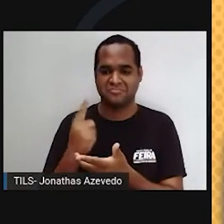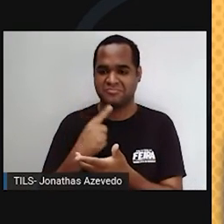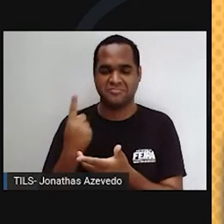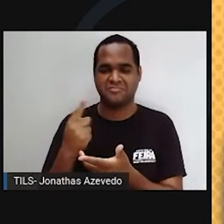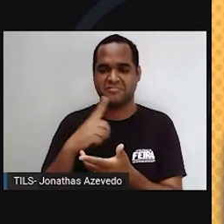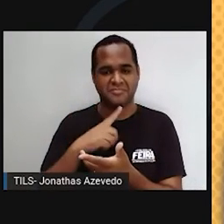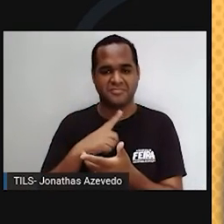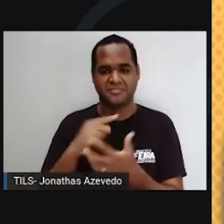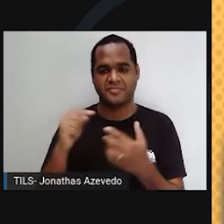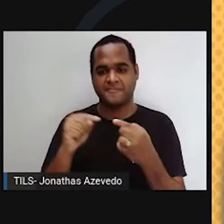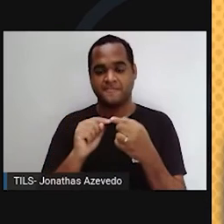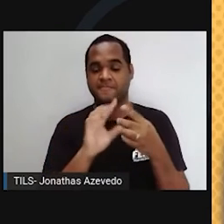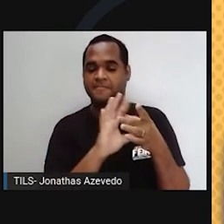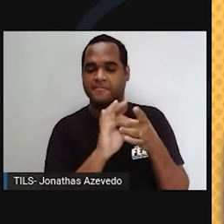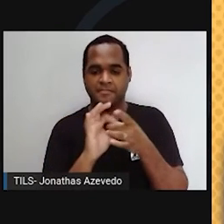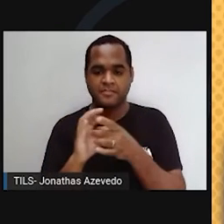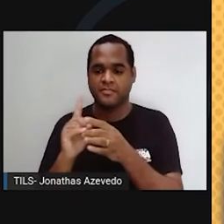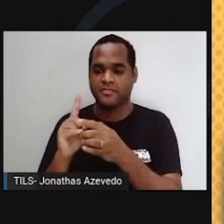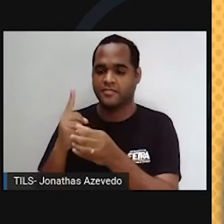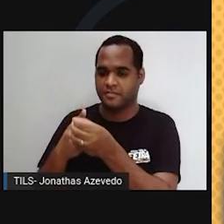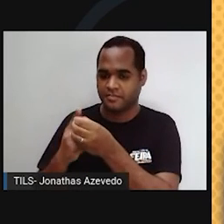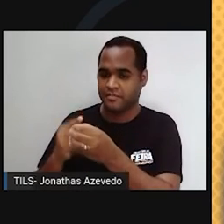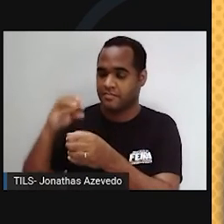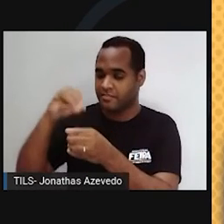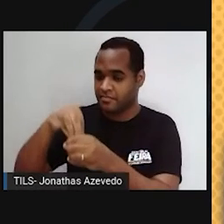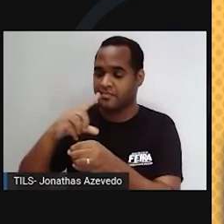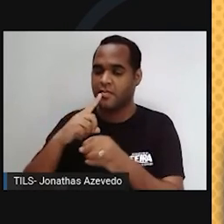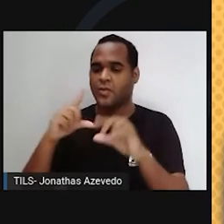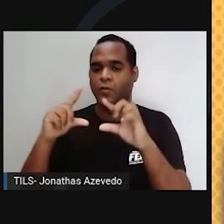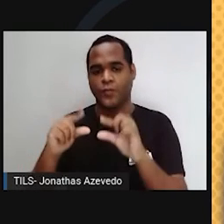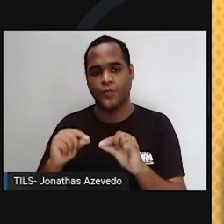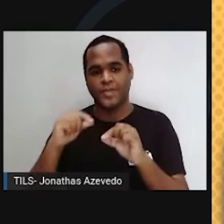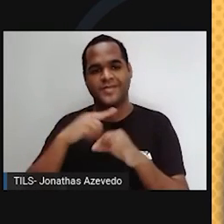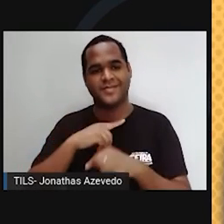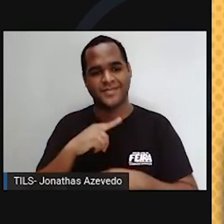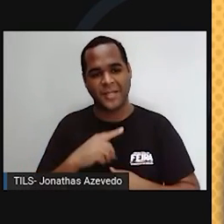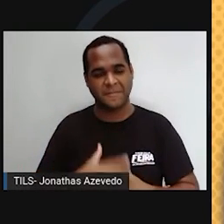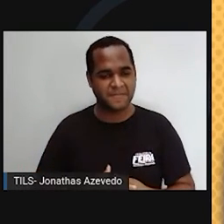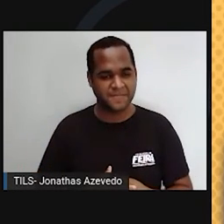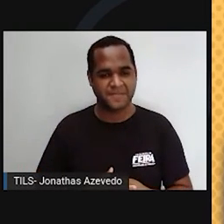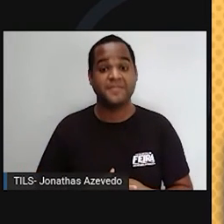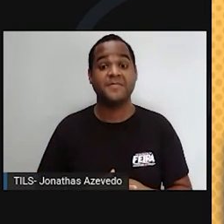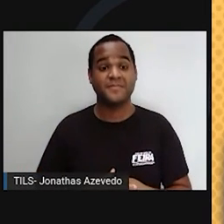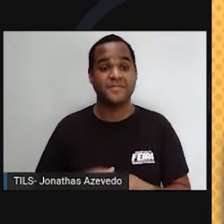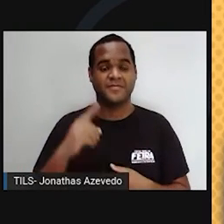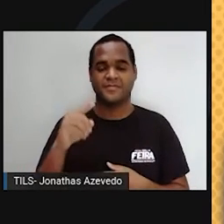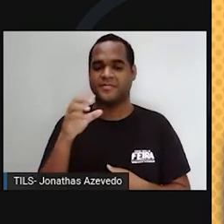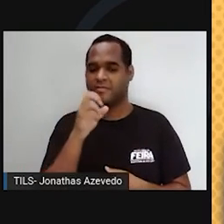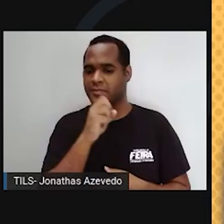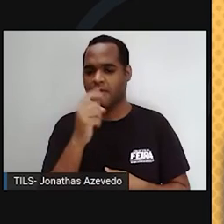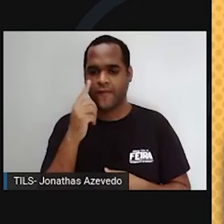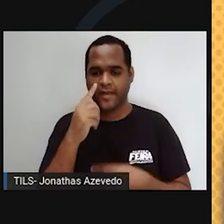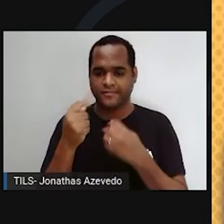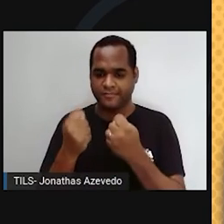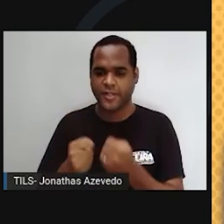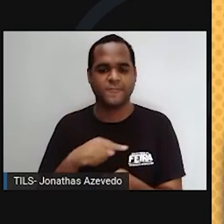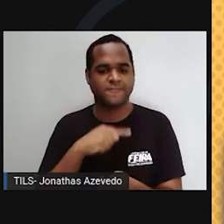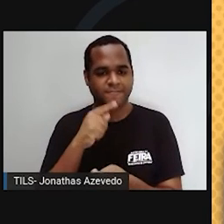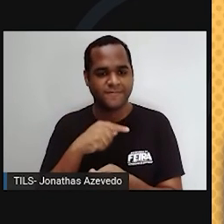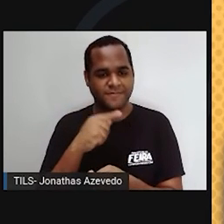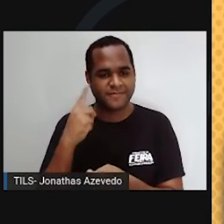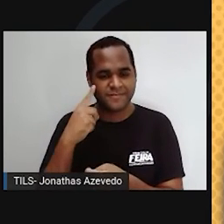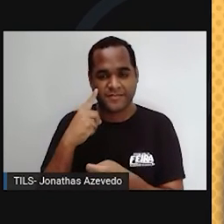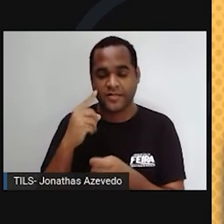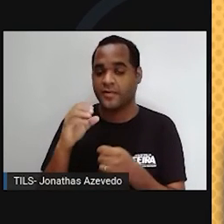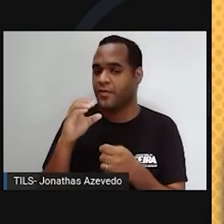reações nucleares no seu interior começa a se esgotar. Sem o fogo nuclear para sustentá-la, seu gás começa a